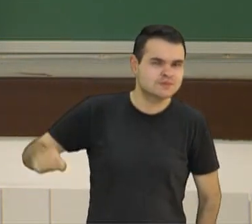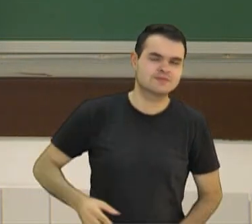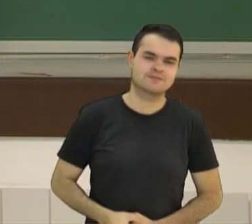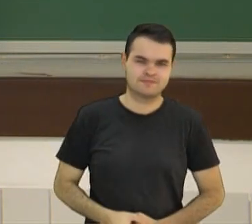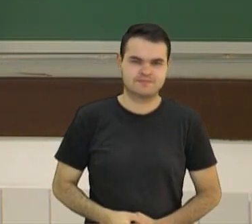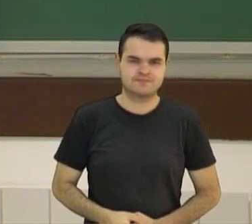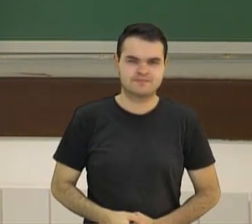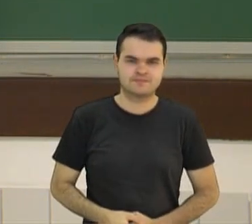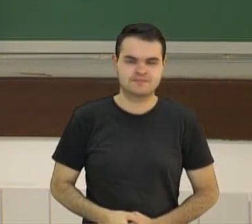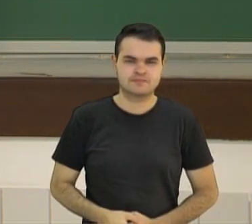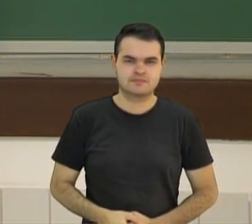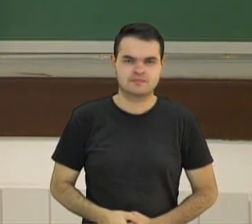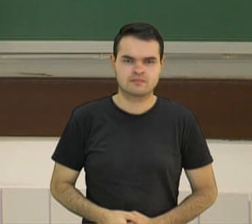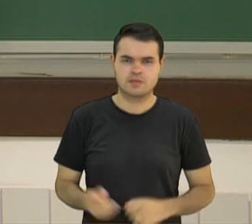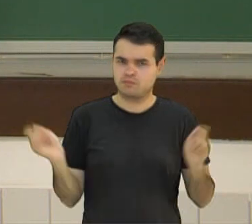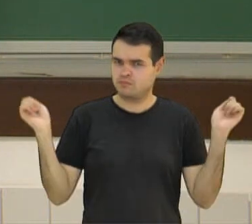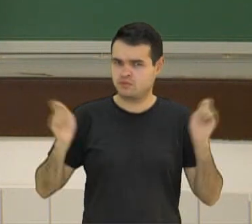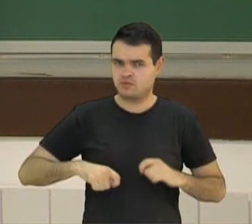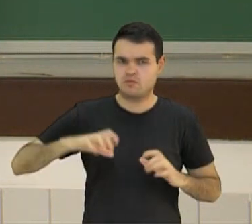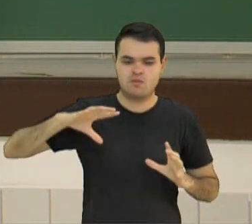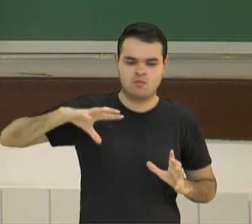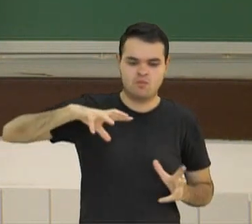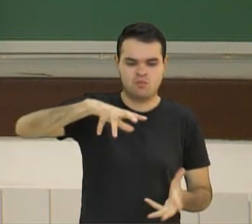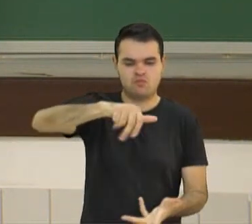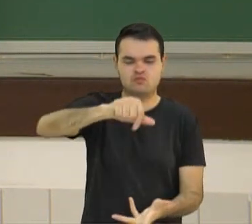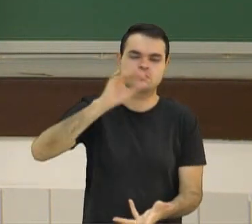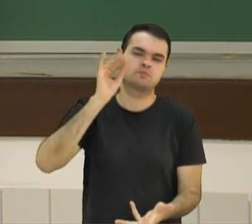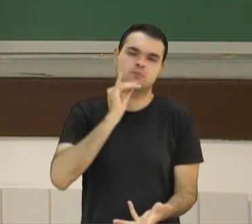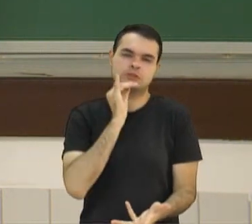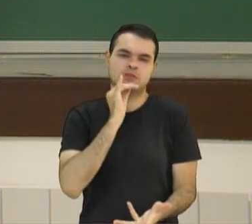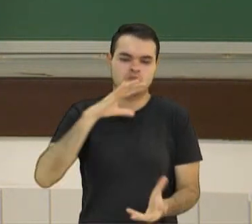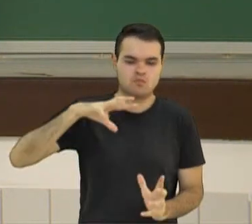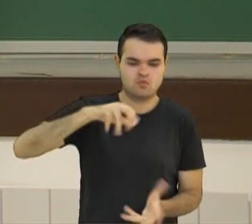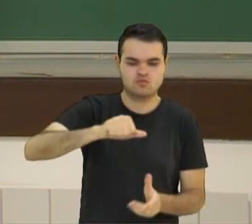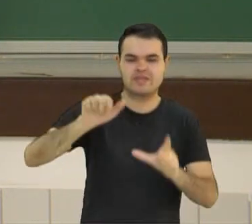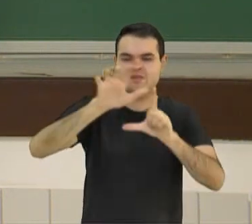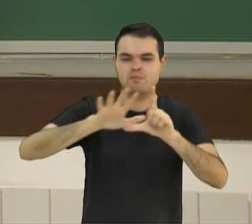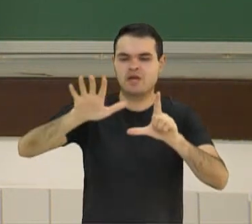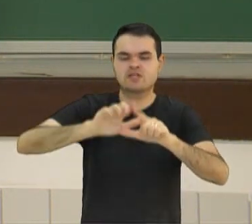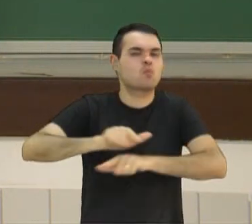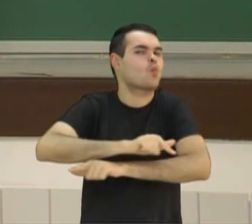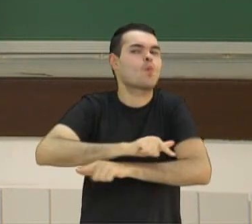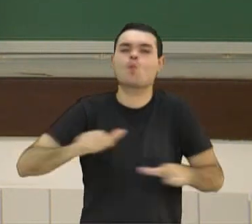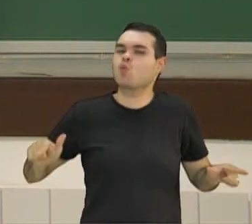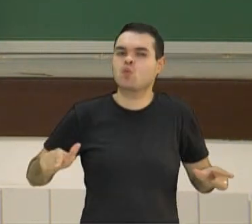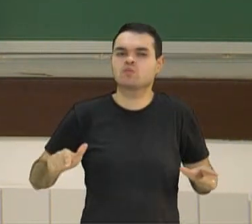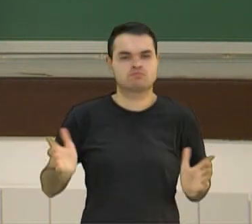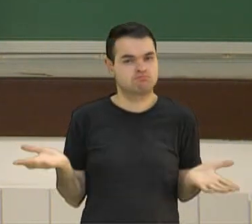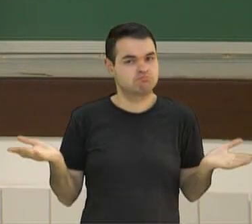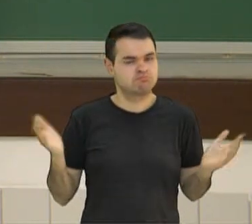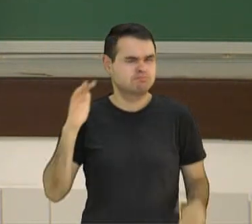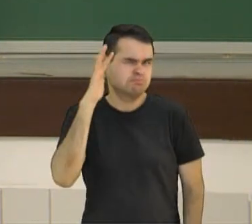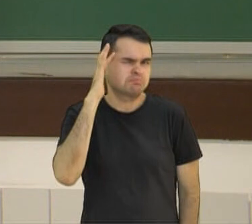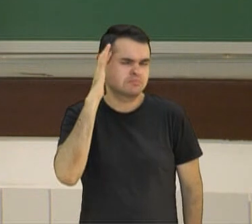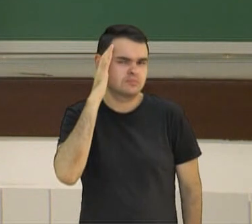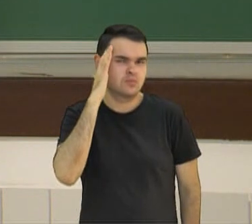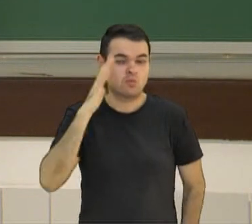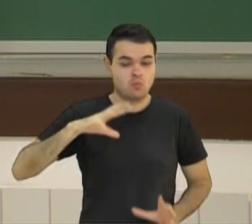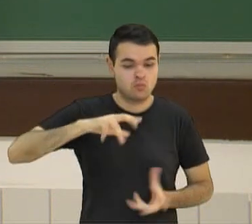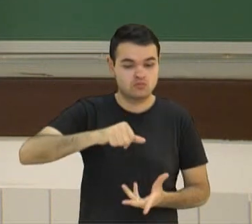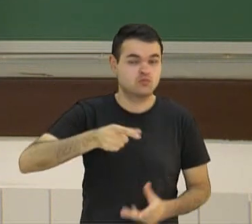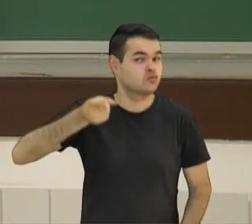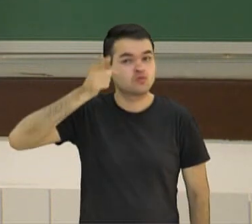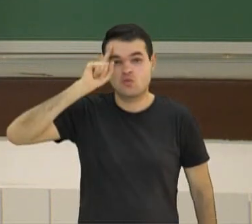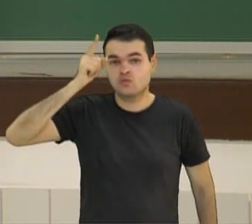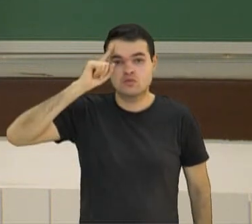Seria possível um mundo sem imagens? No nosso mundo, nós vemos imagens ao vivo o tempo todo.